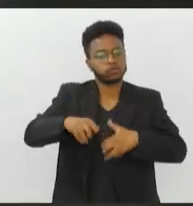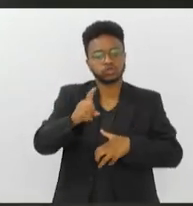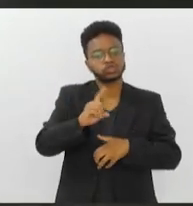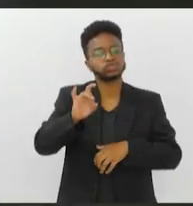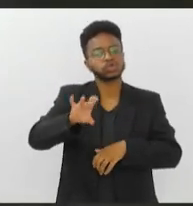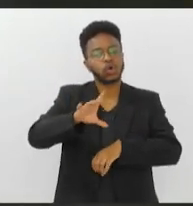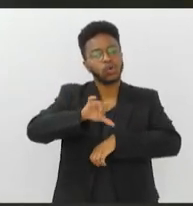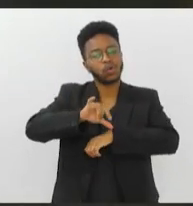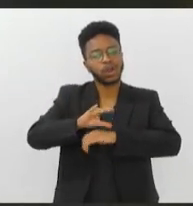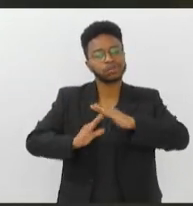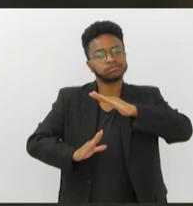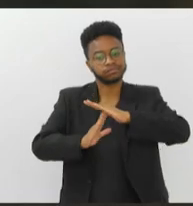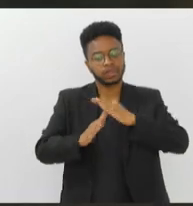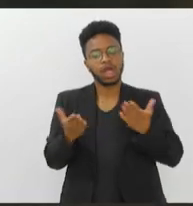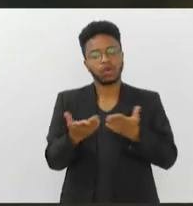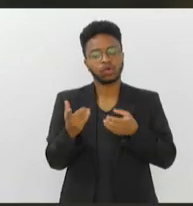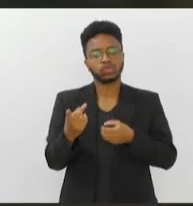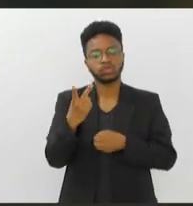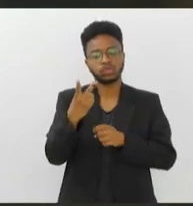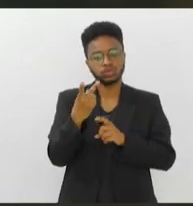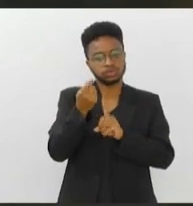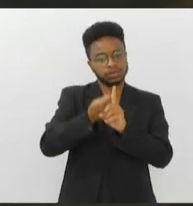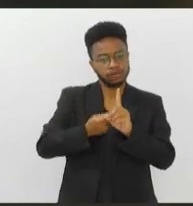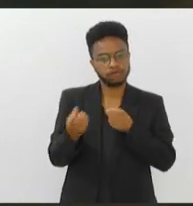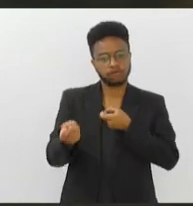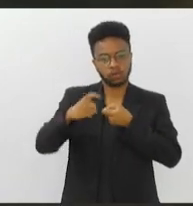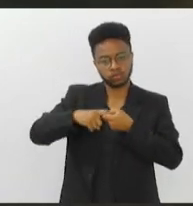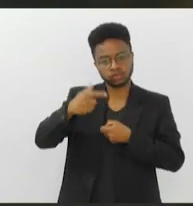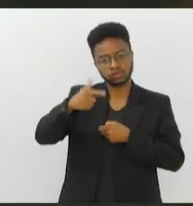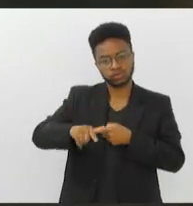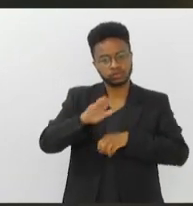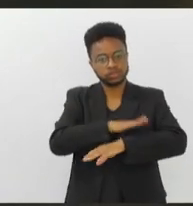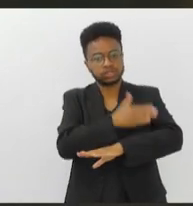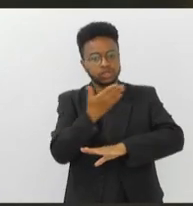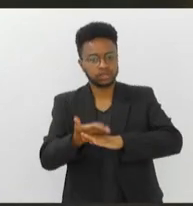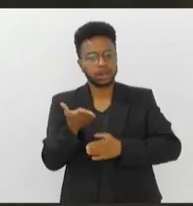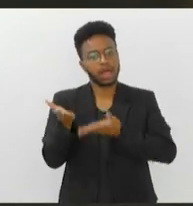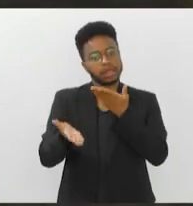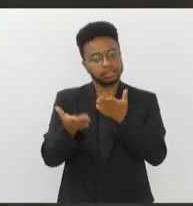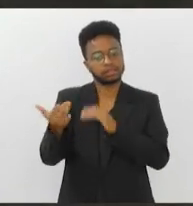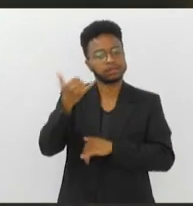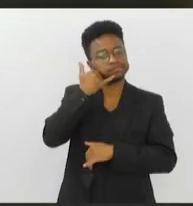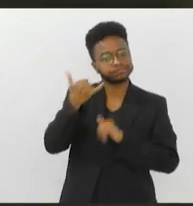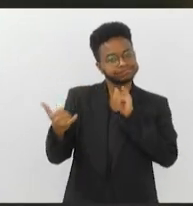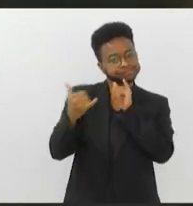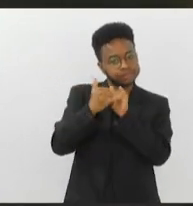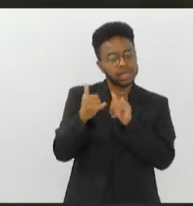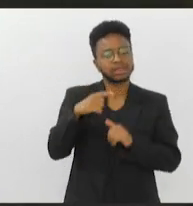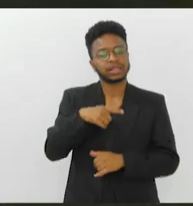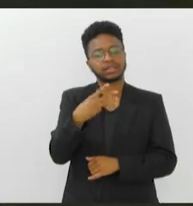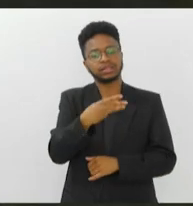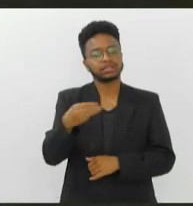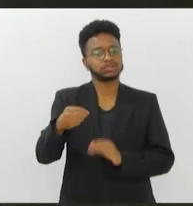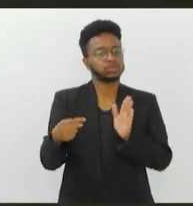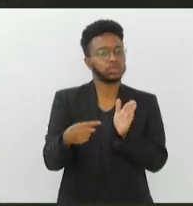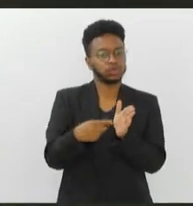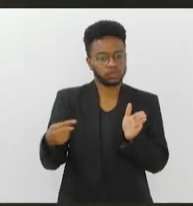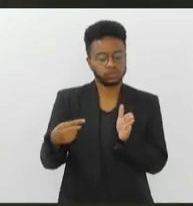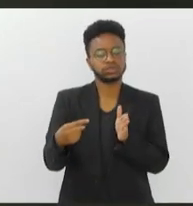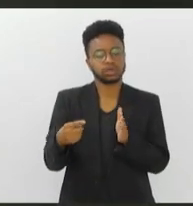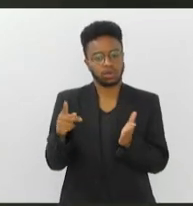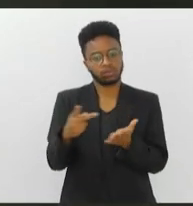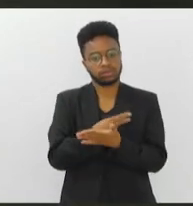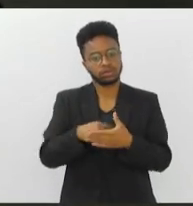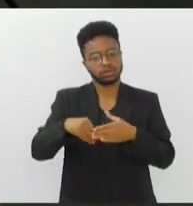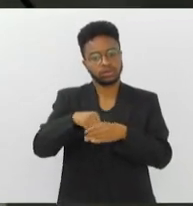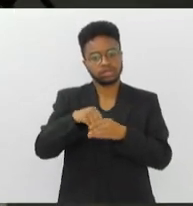com horário ilimitado. Nós, há dois meses, retomamos esse atendimento 24 horas. E, desde então, já recebemos 300 denúncias de violência doméstica. Então, a gente agora